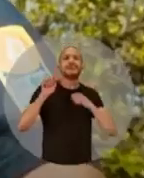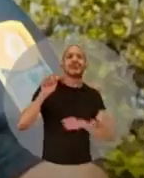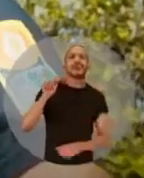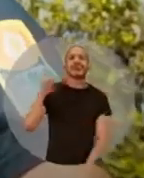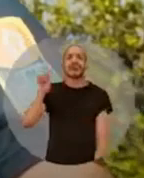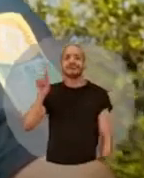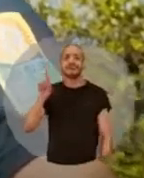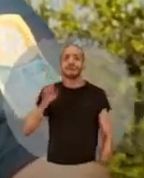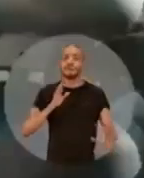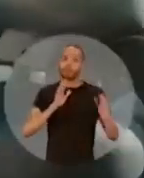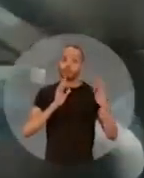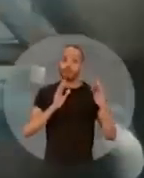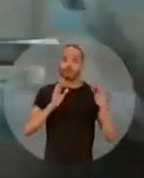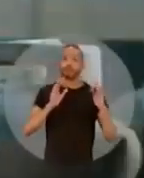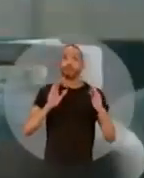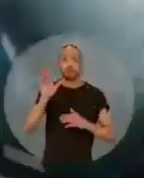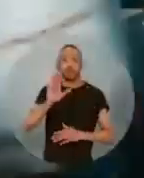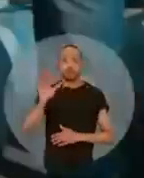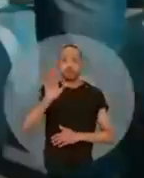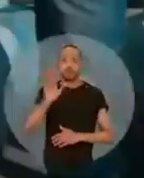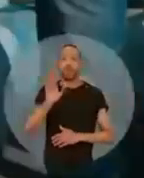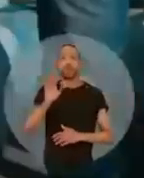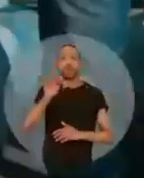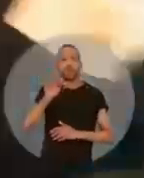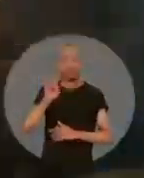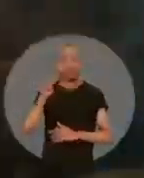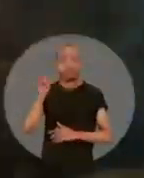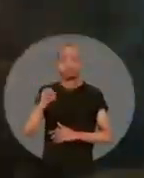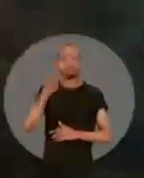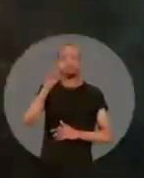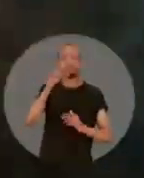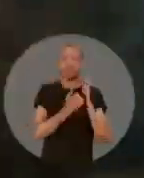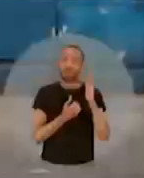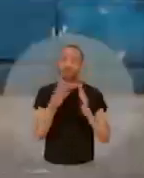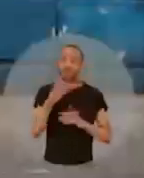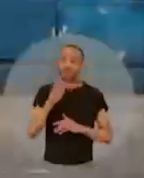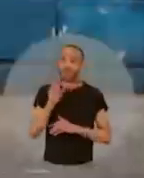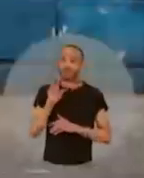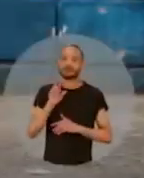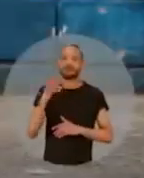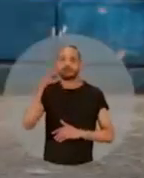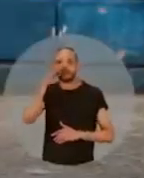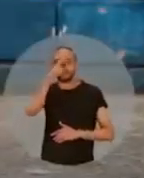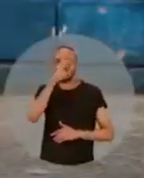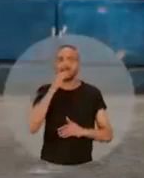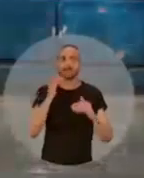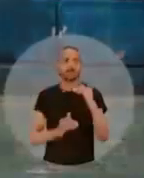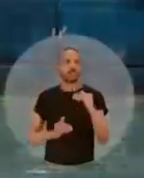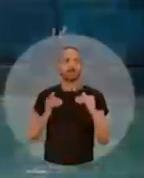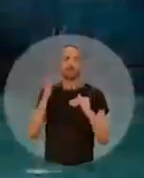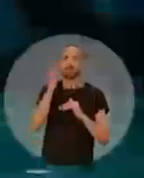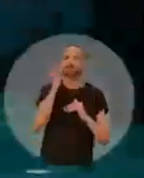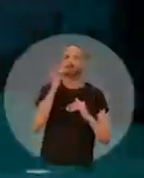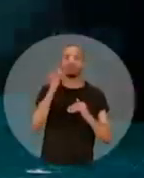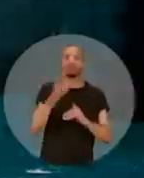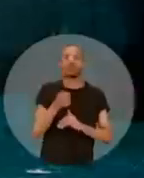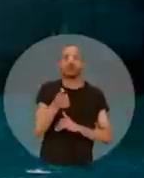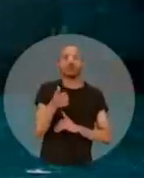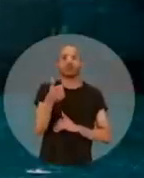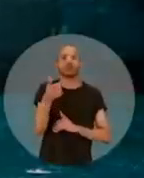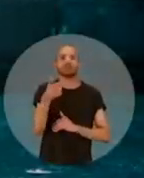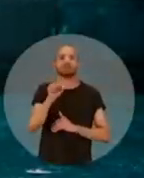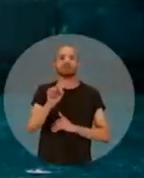Olha o gás! No tempo do Lula, o gás custava menos de 40 reais. Com Bolsonaro, o preço do gás explodiu,